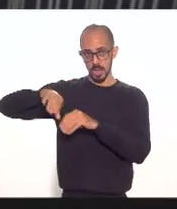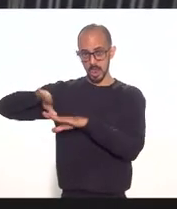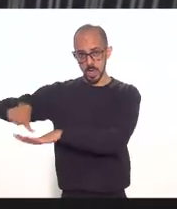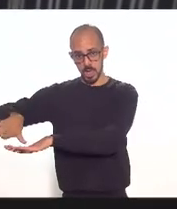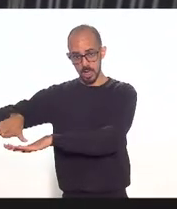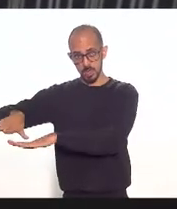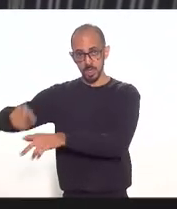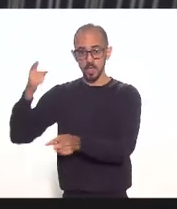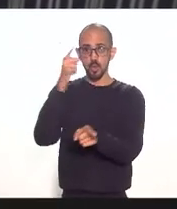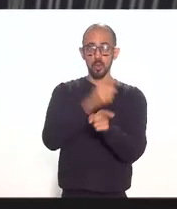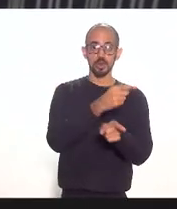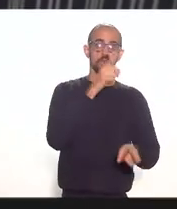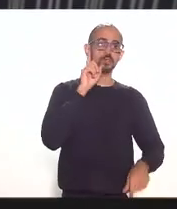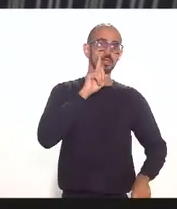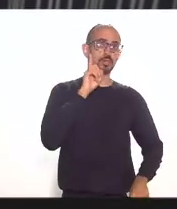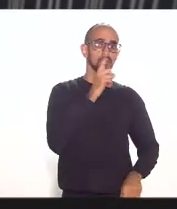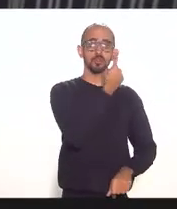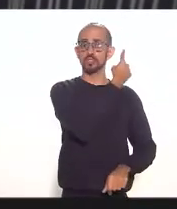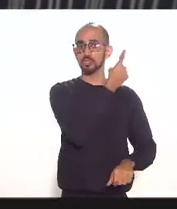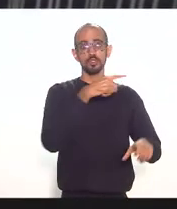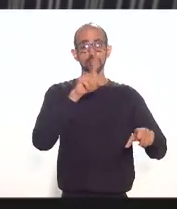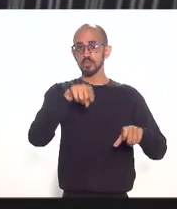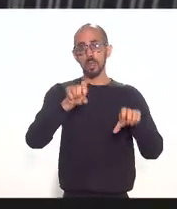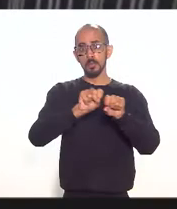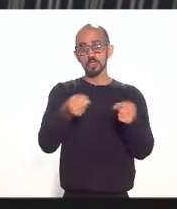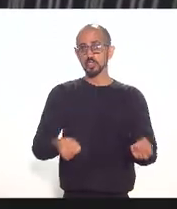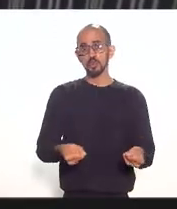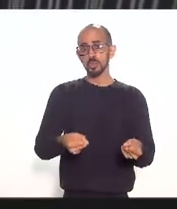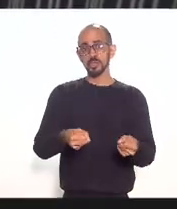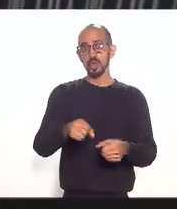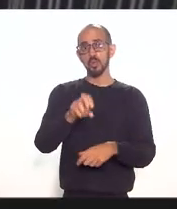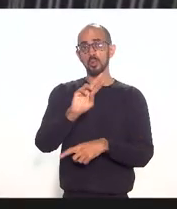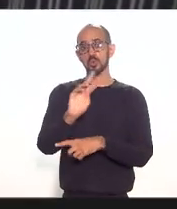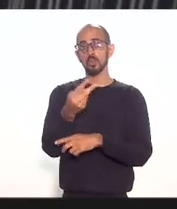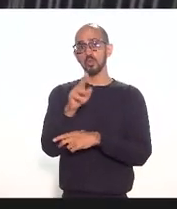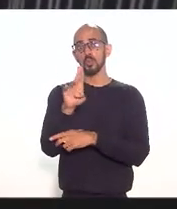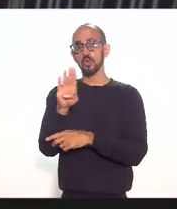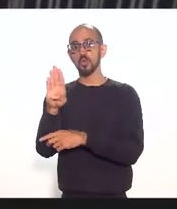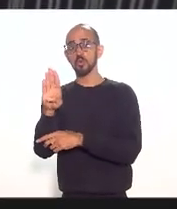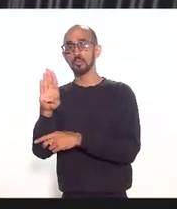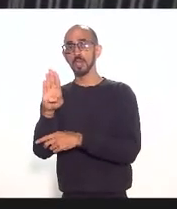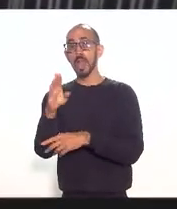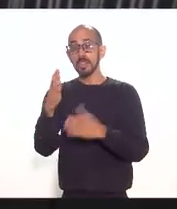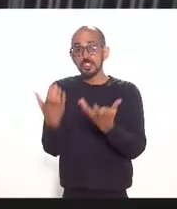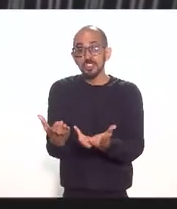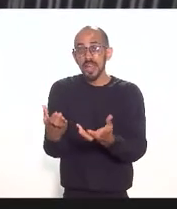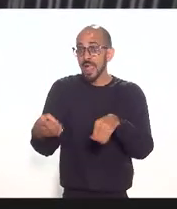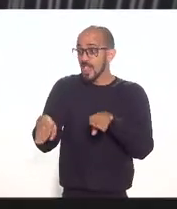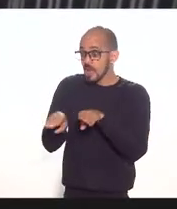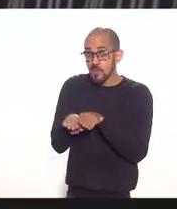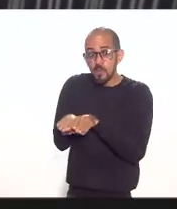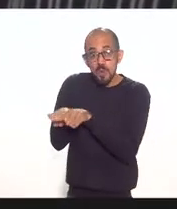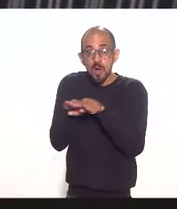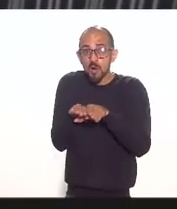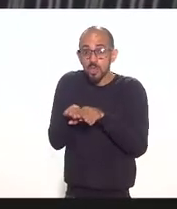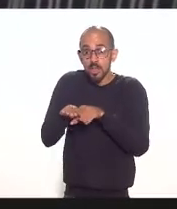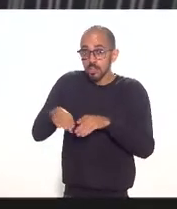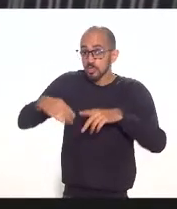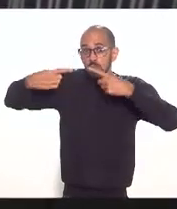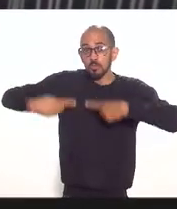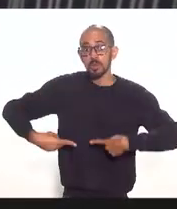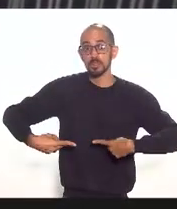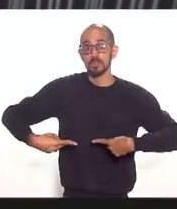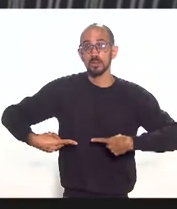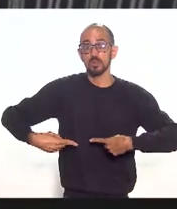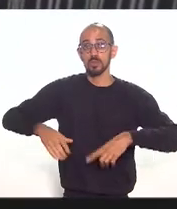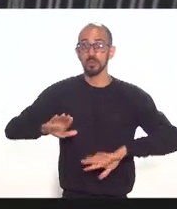Estados Unidos isso aí é a destruição do rugby o que nós estamos querendo é a isonomia de competição e esse projeto vem